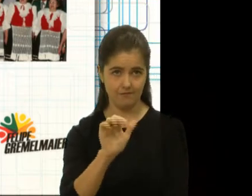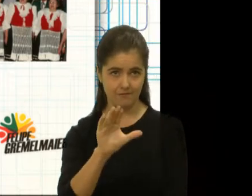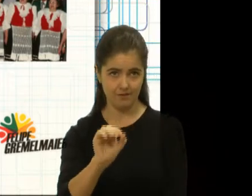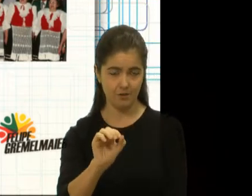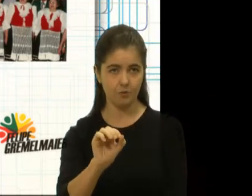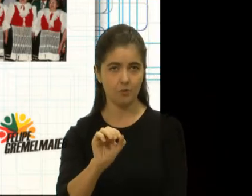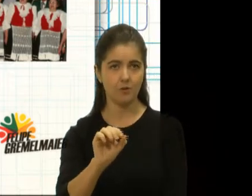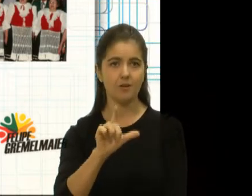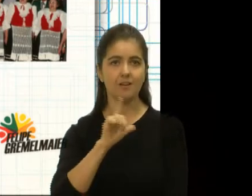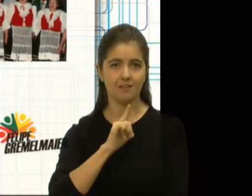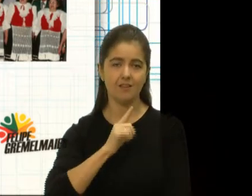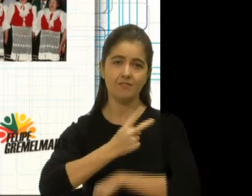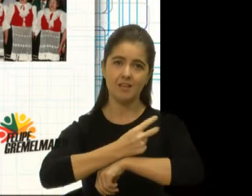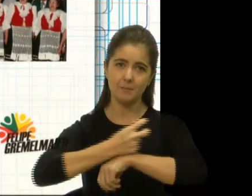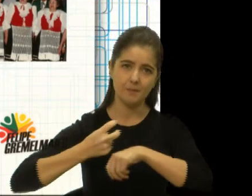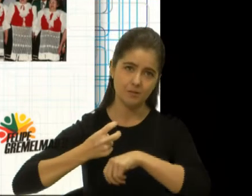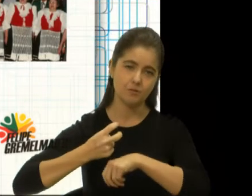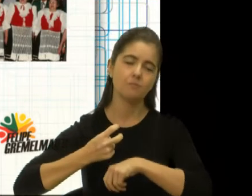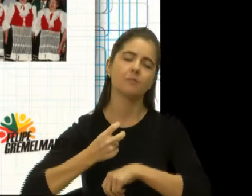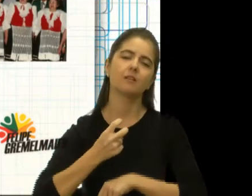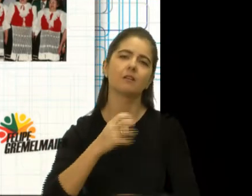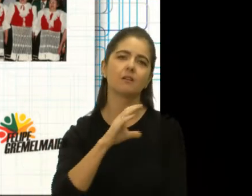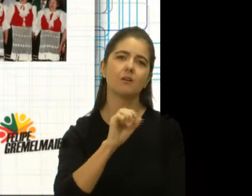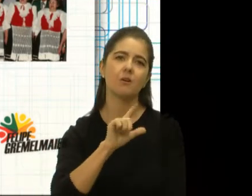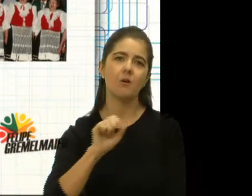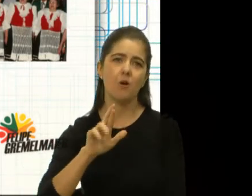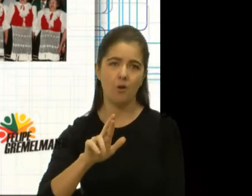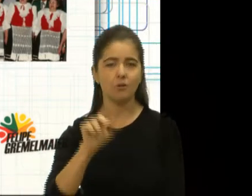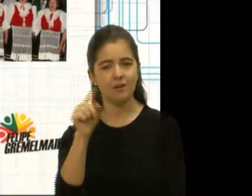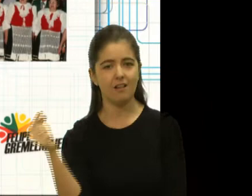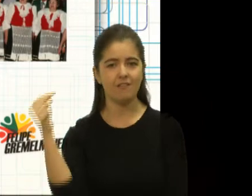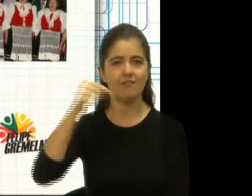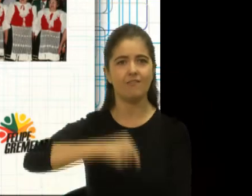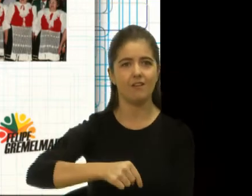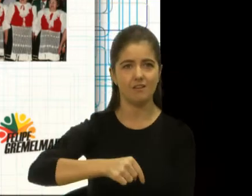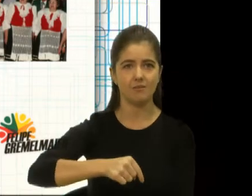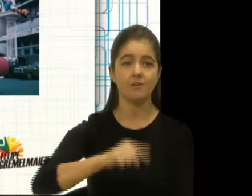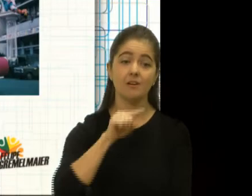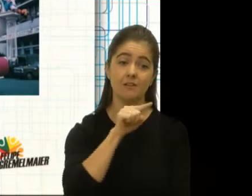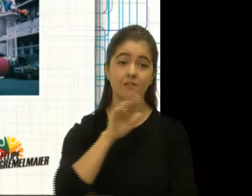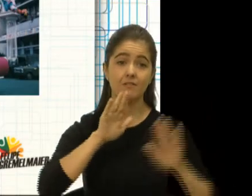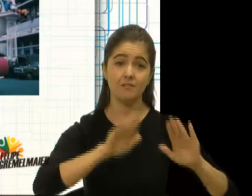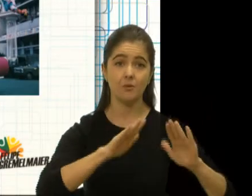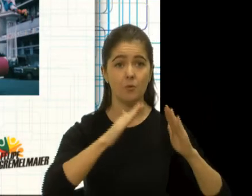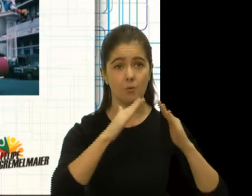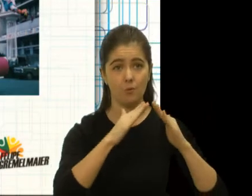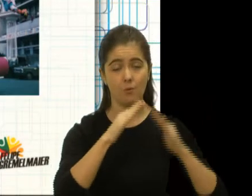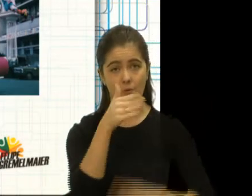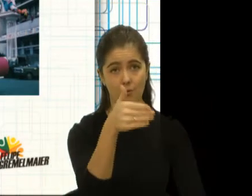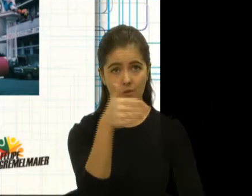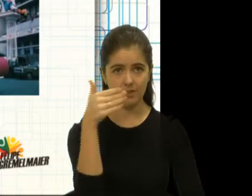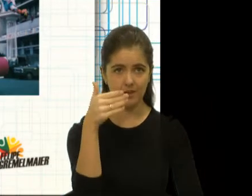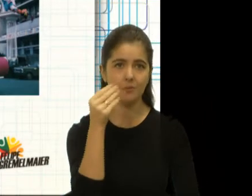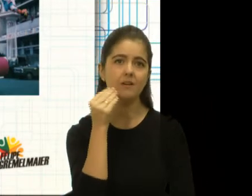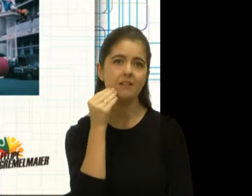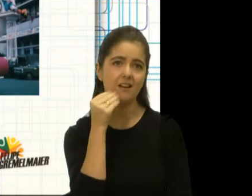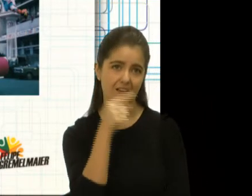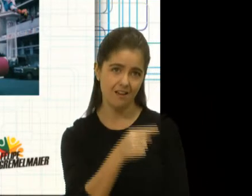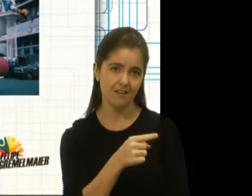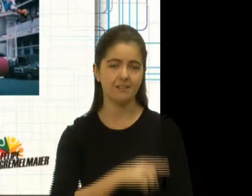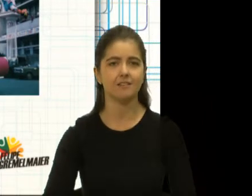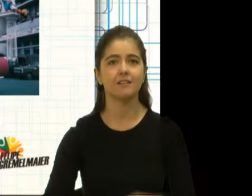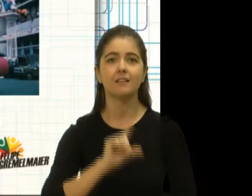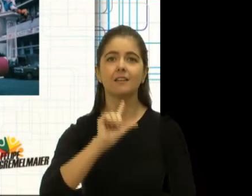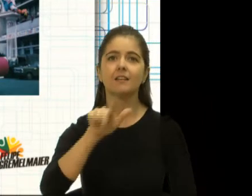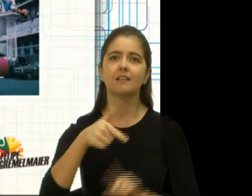ficou hospedado no Hotel Bela Vista em Anarec. Depois tivemos outras situações, como a